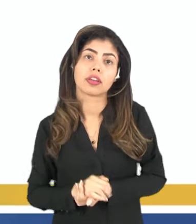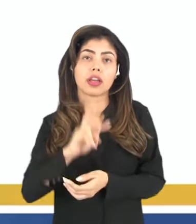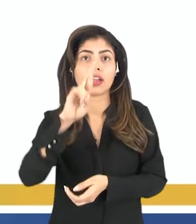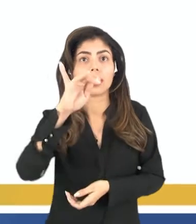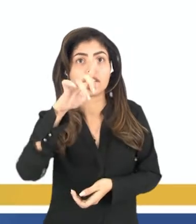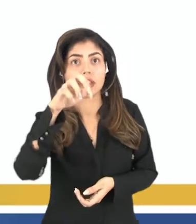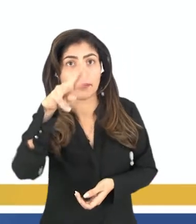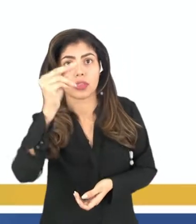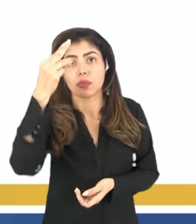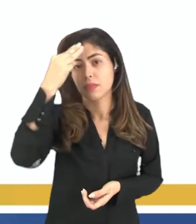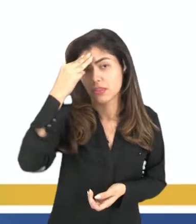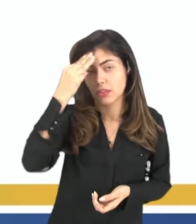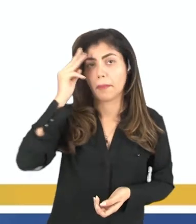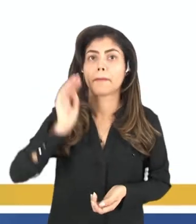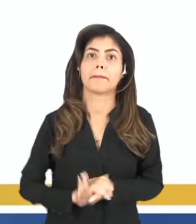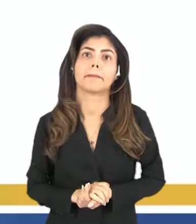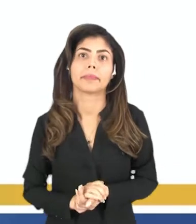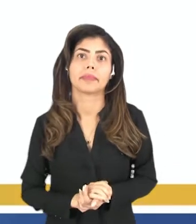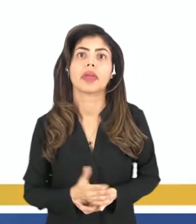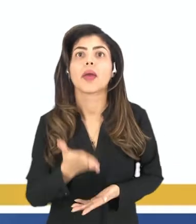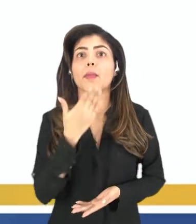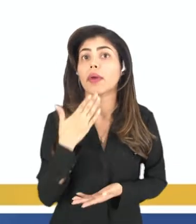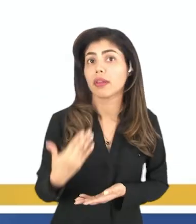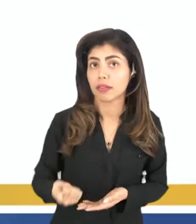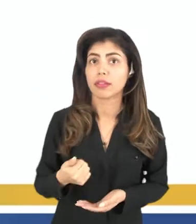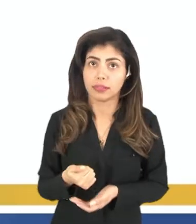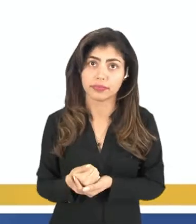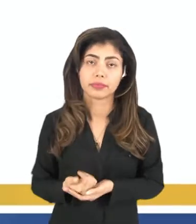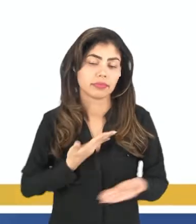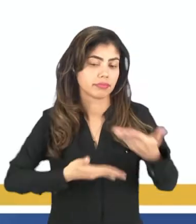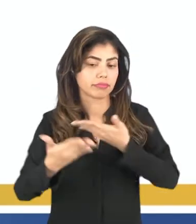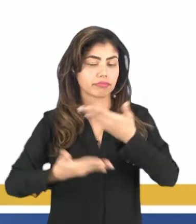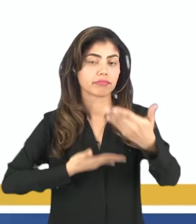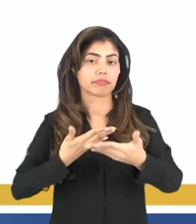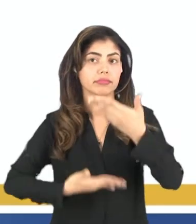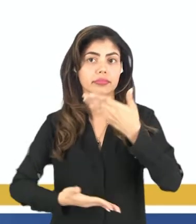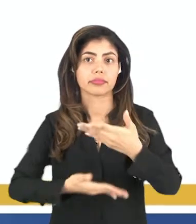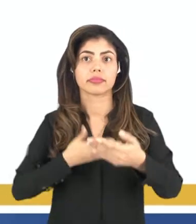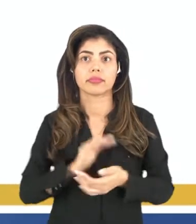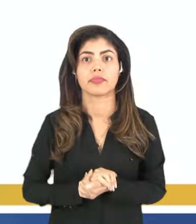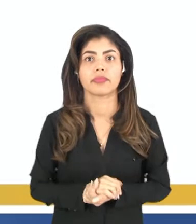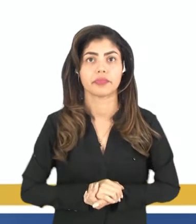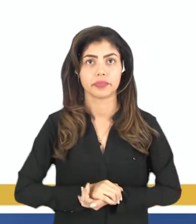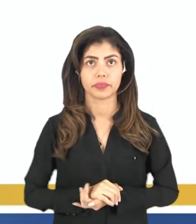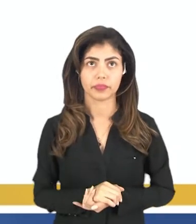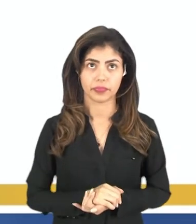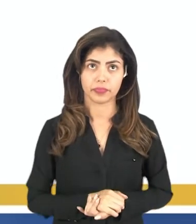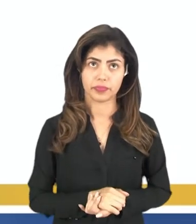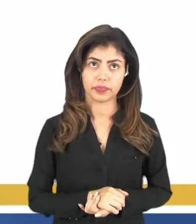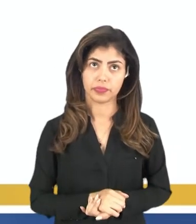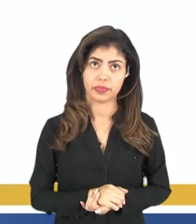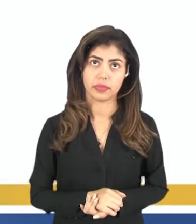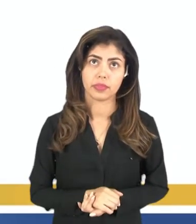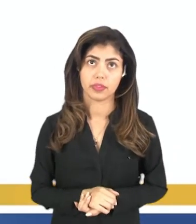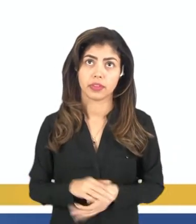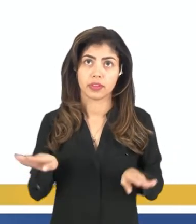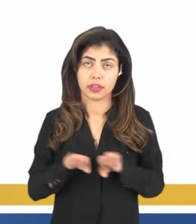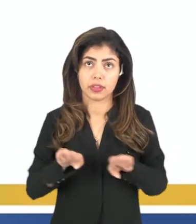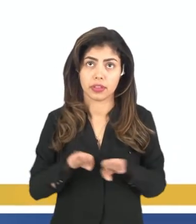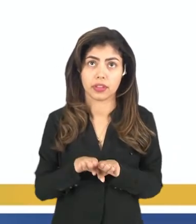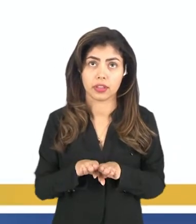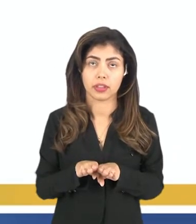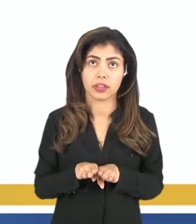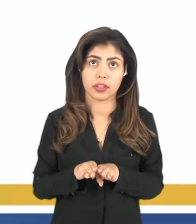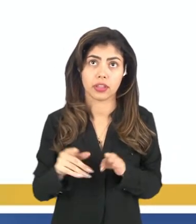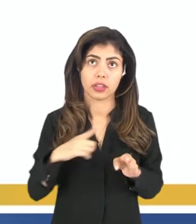relaxamento mental e favorece a socialização, né? Que foi o que a gente acabou de falar. E a gente tem os